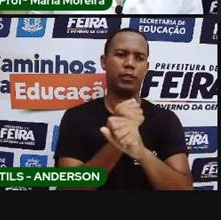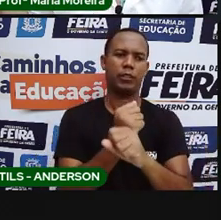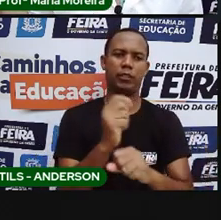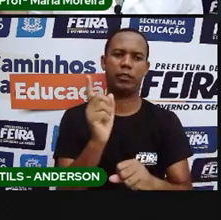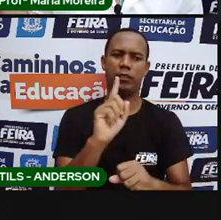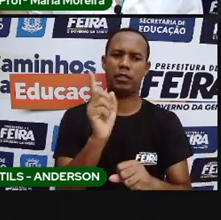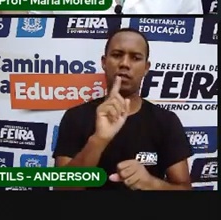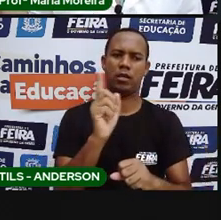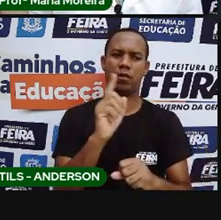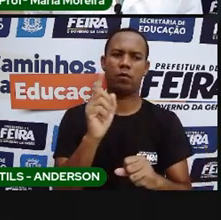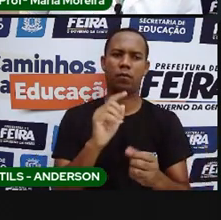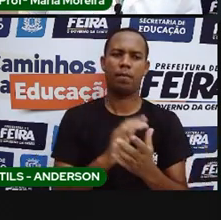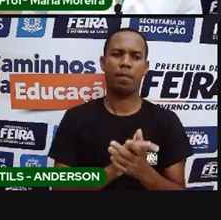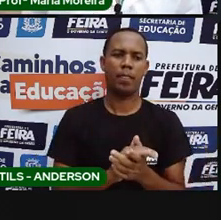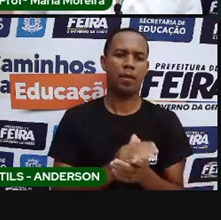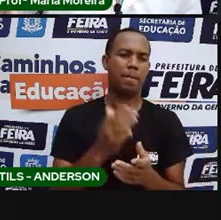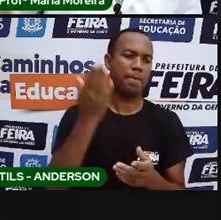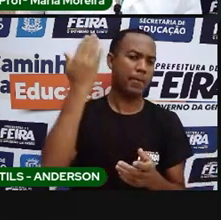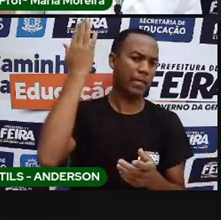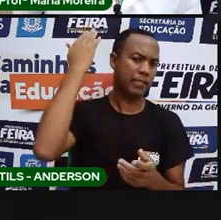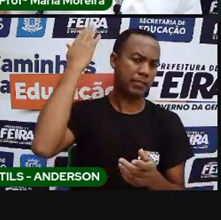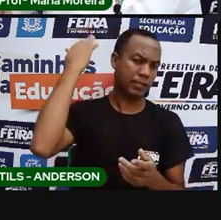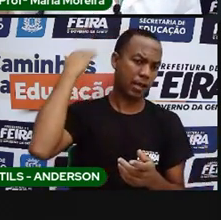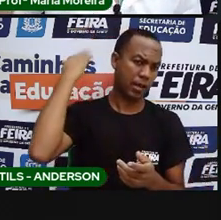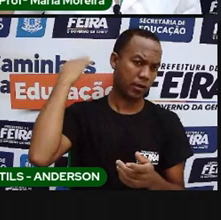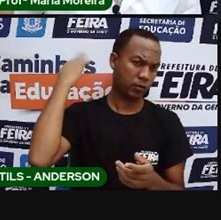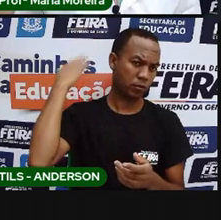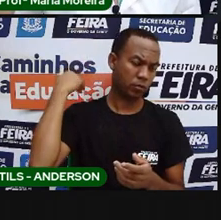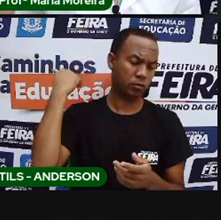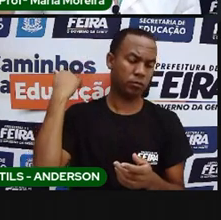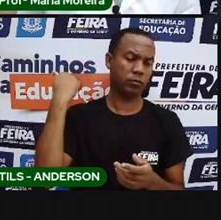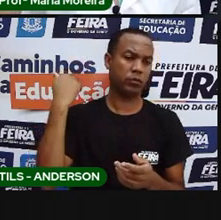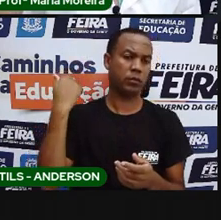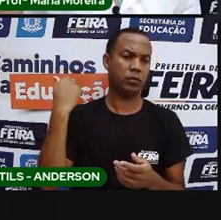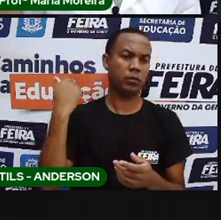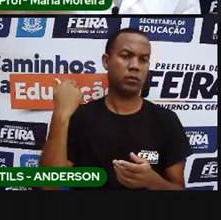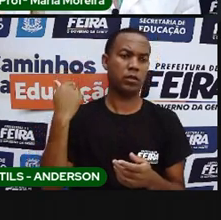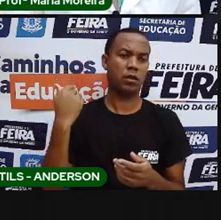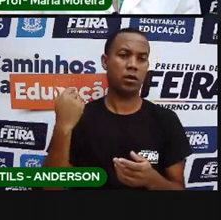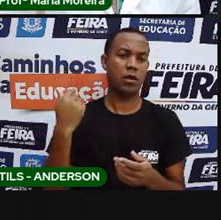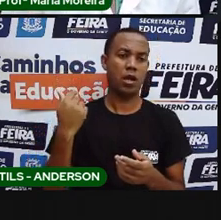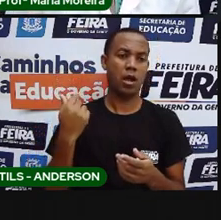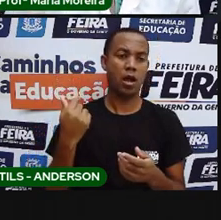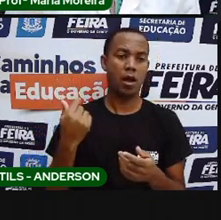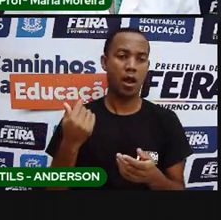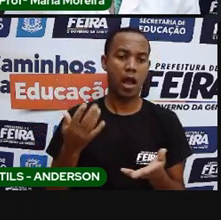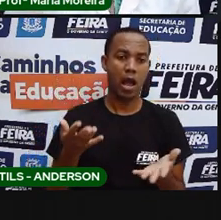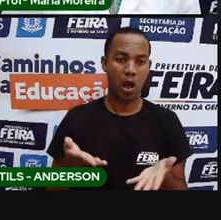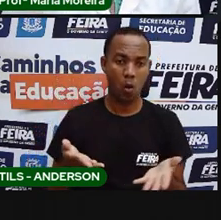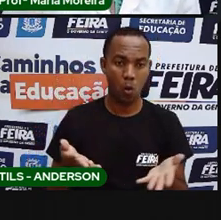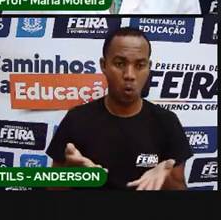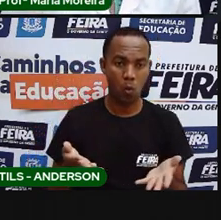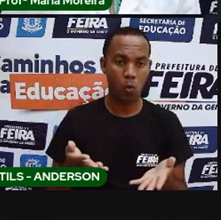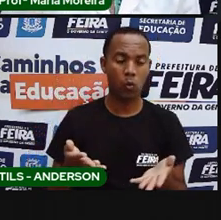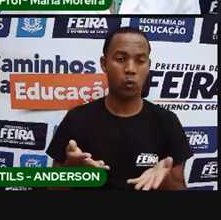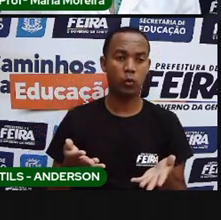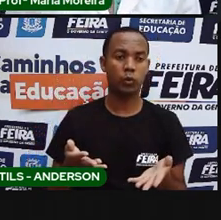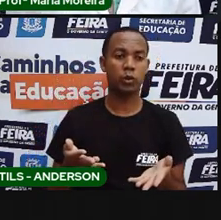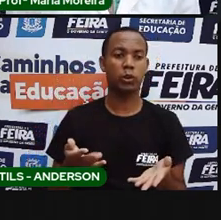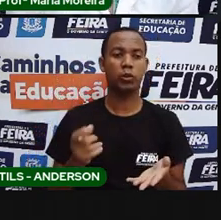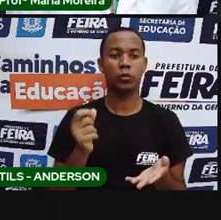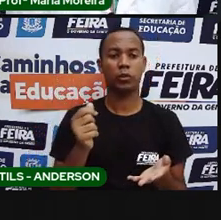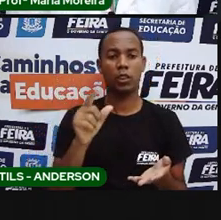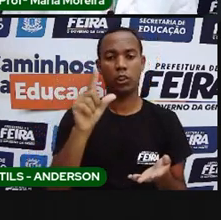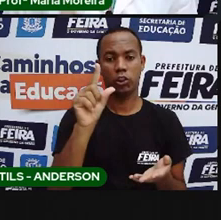500 e poucos, há 600 anos atrás, há 500 anos atrás. Estou falando atualmente. É barata porque eles